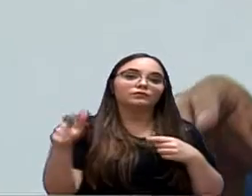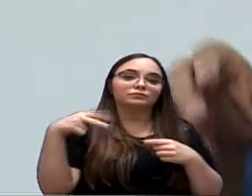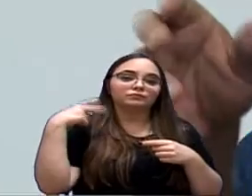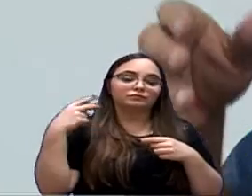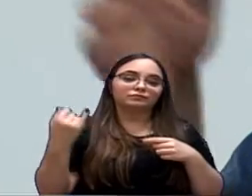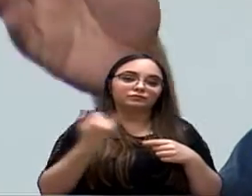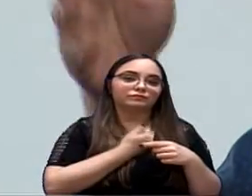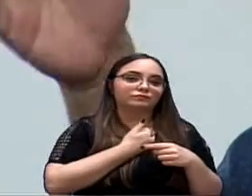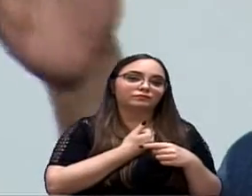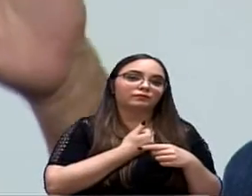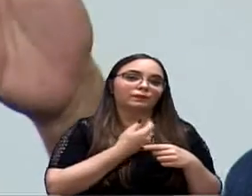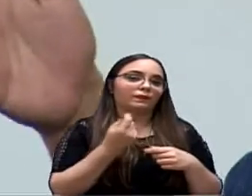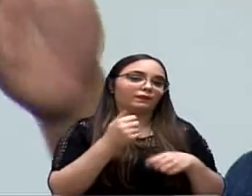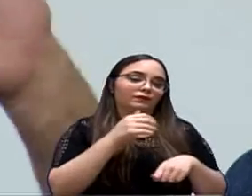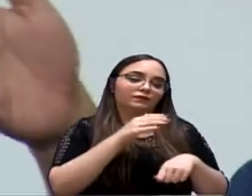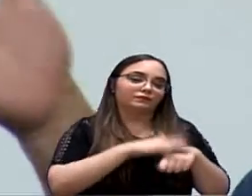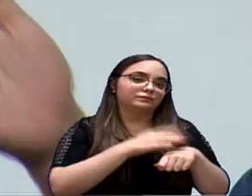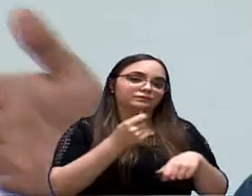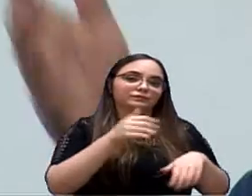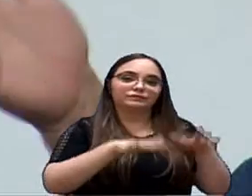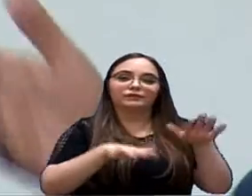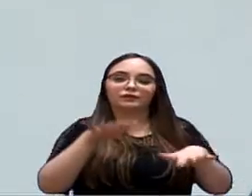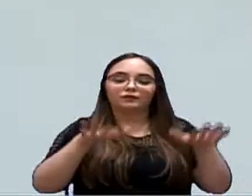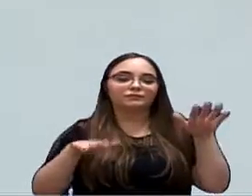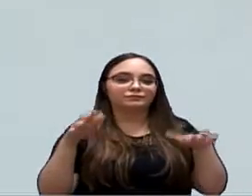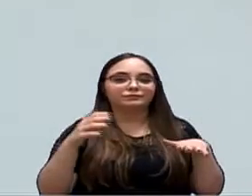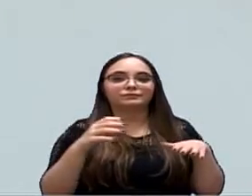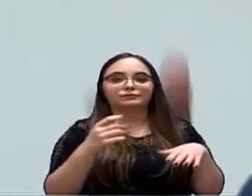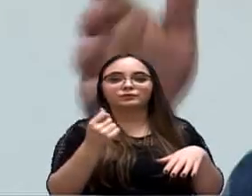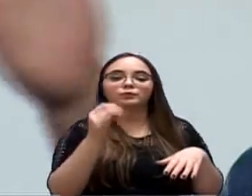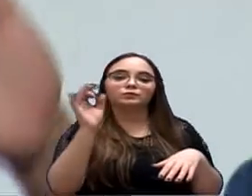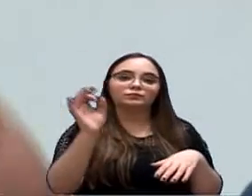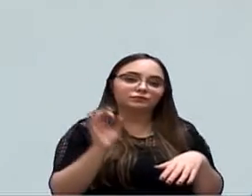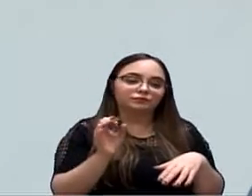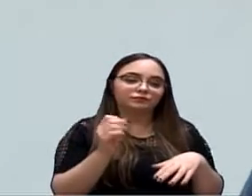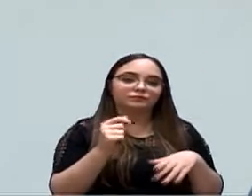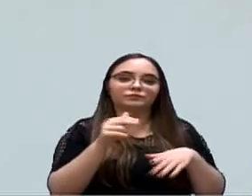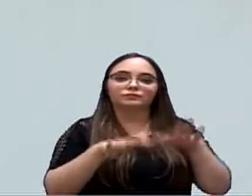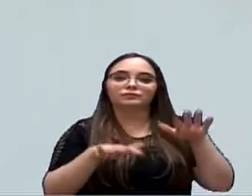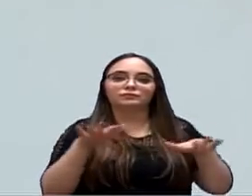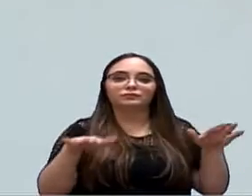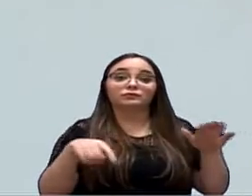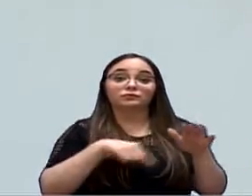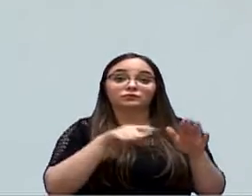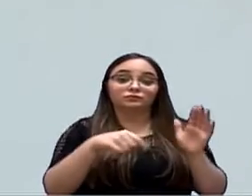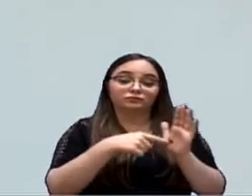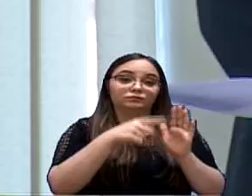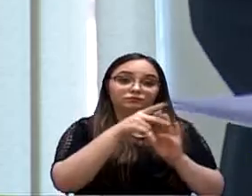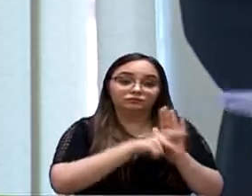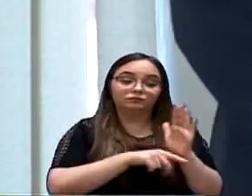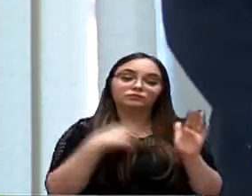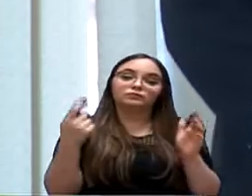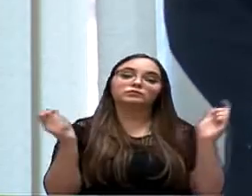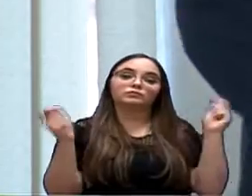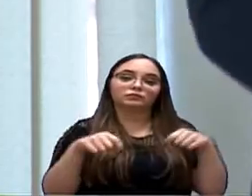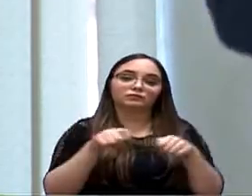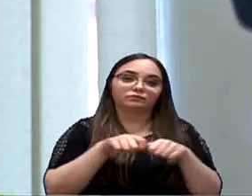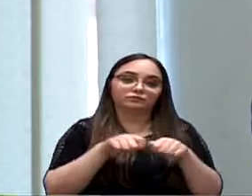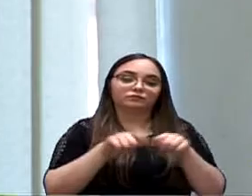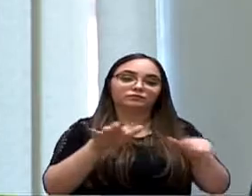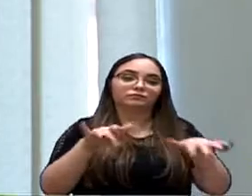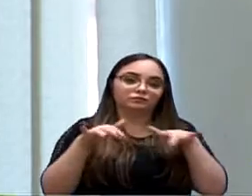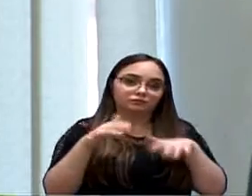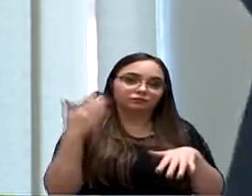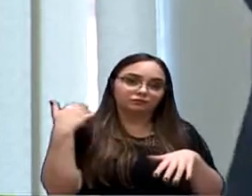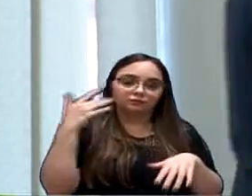que falou, depende da porcentagem e tal, determinar O senhor apresentou esse projeto, nós chamamos de audiência pública. Chamamos. Tinha